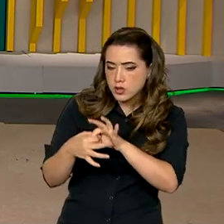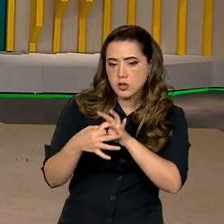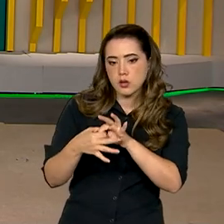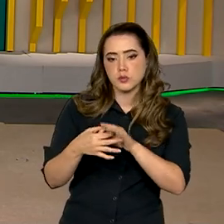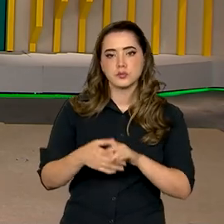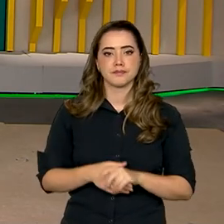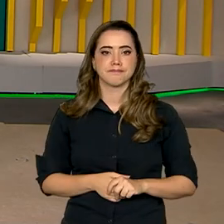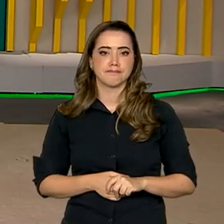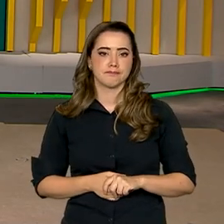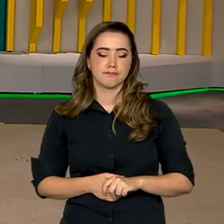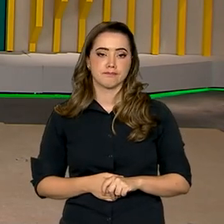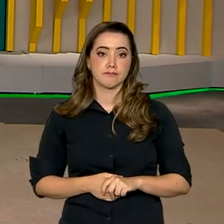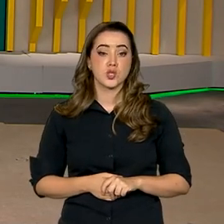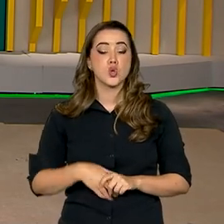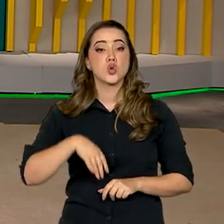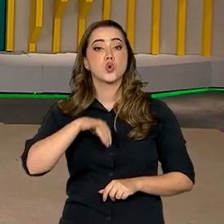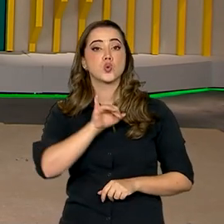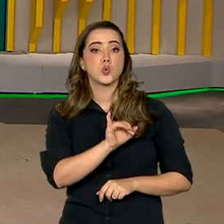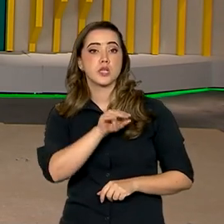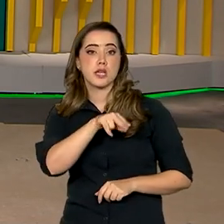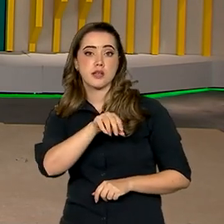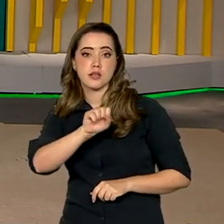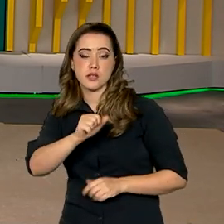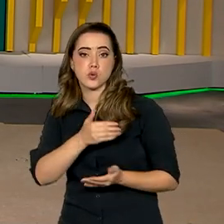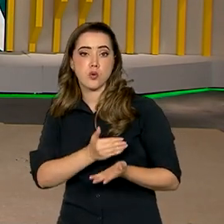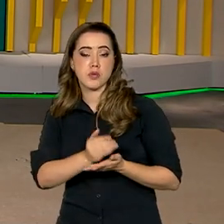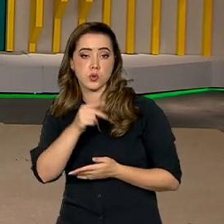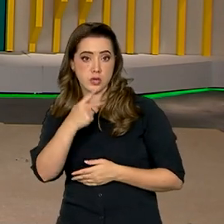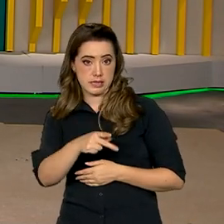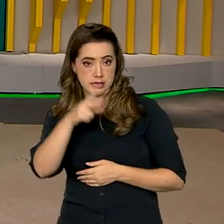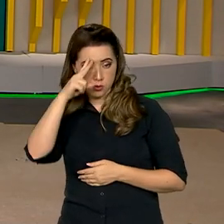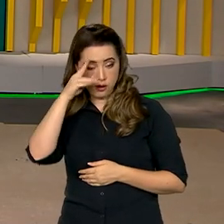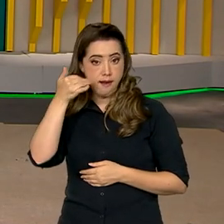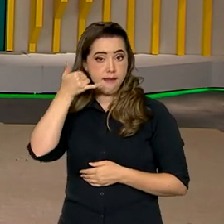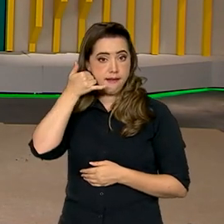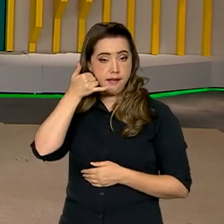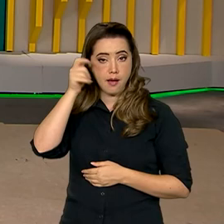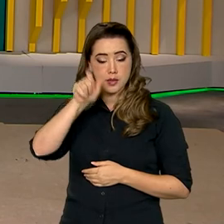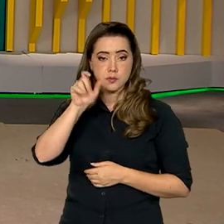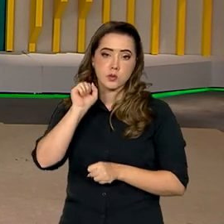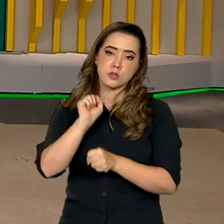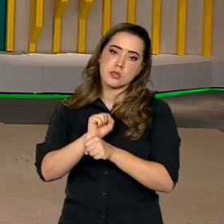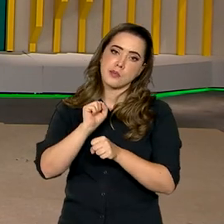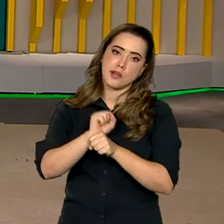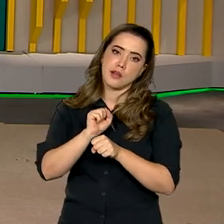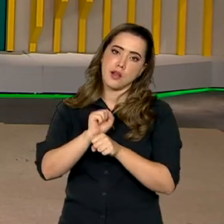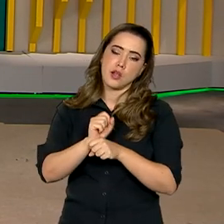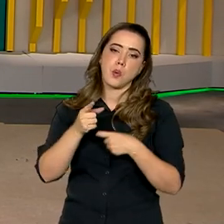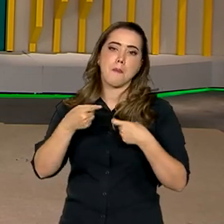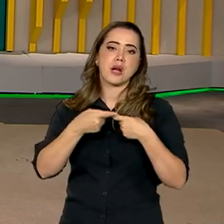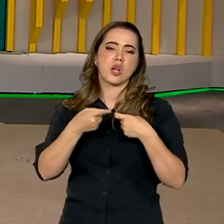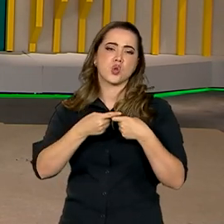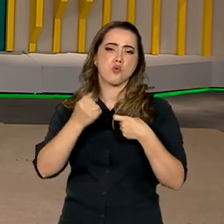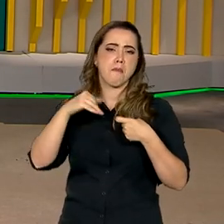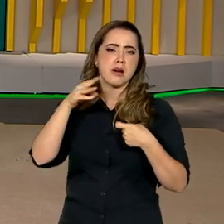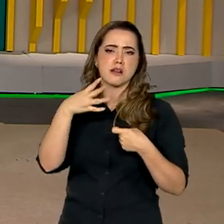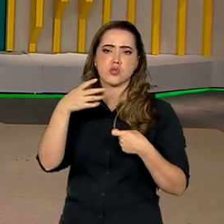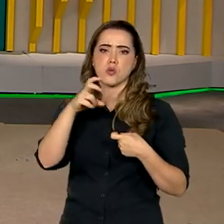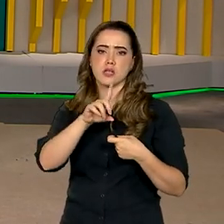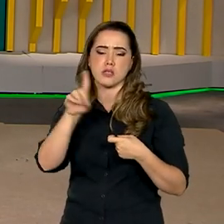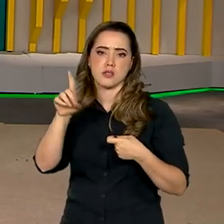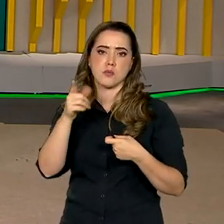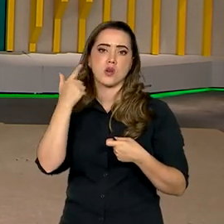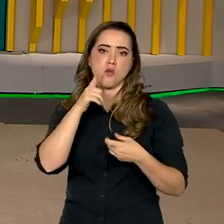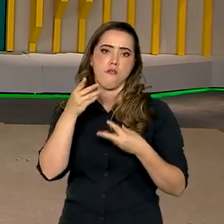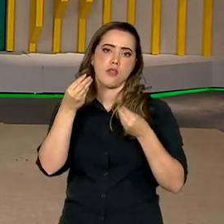O INSS começou nesta segunda-feira a ligar para os segurados que estão aguardando perícia médica há mais de 45 dias para